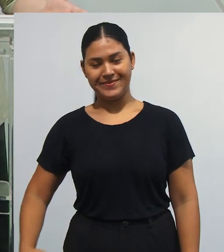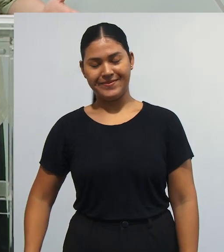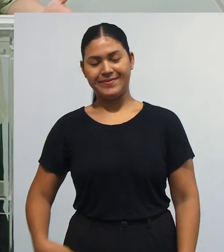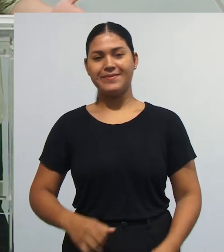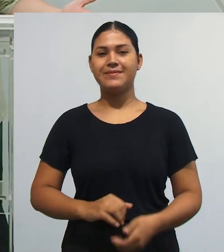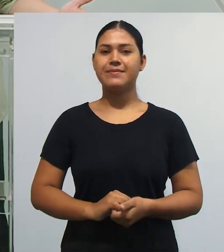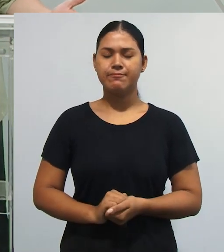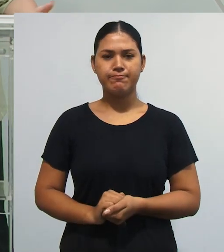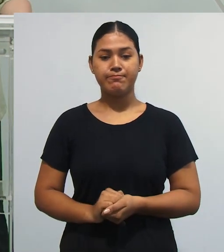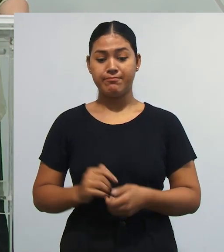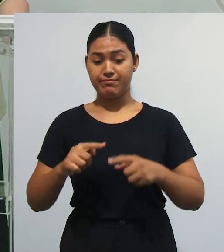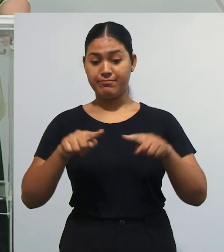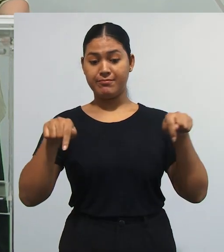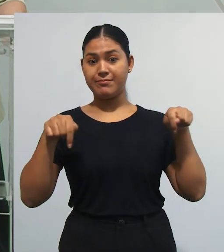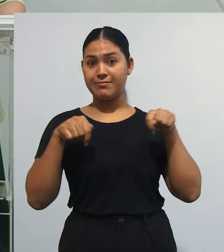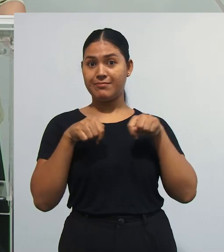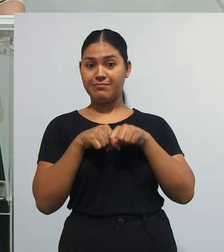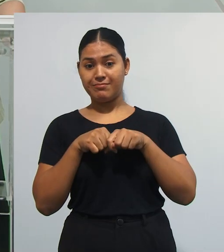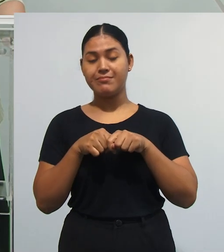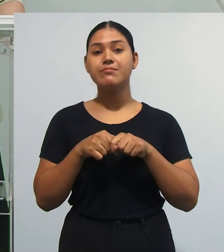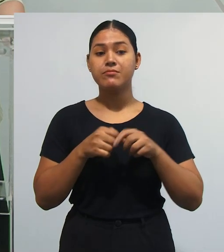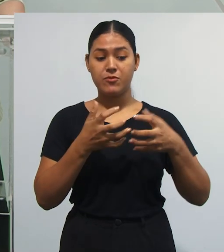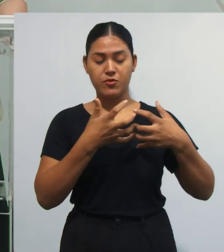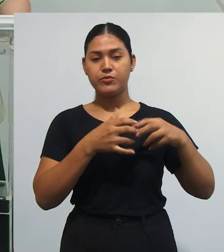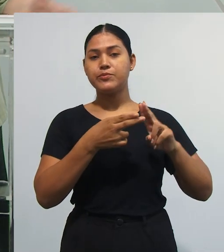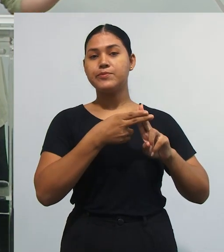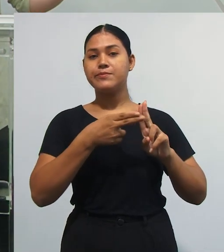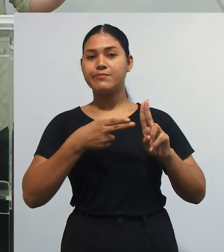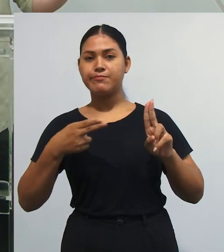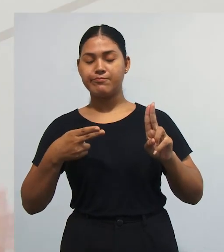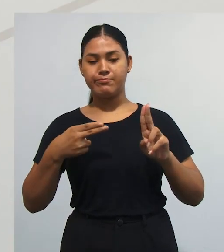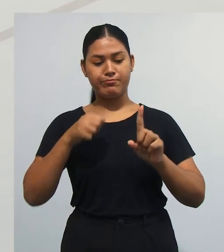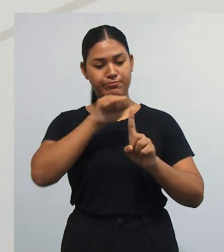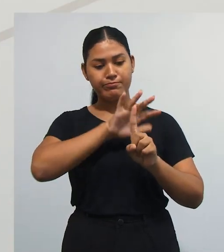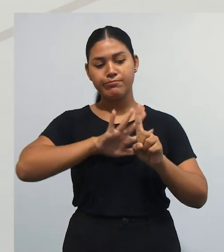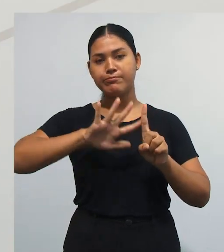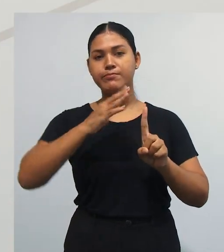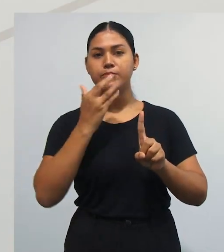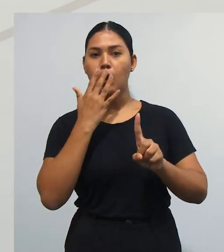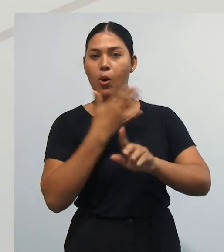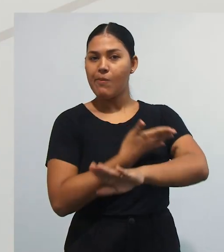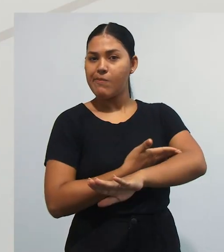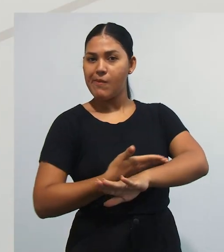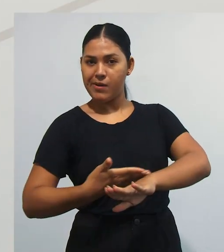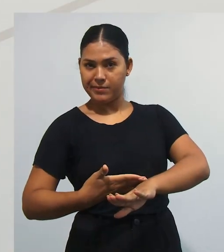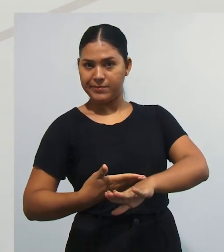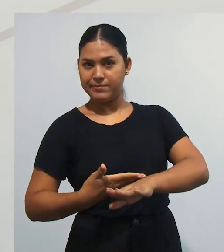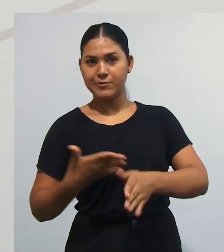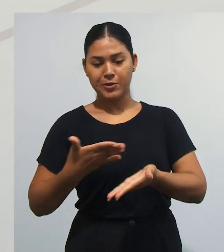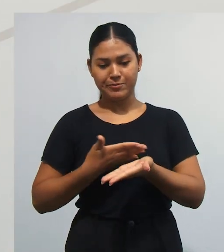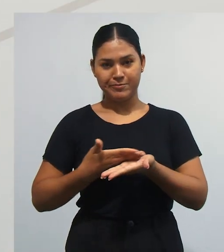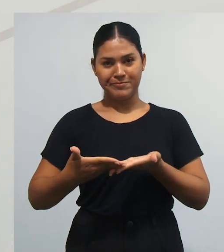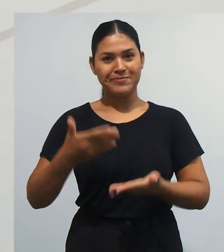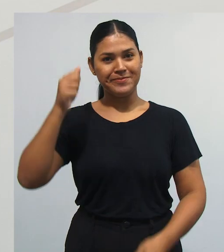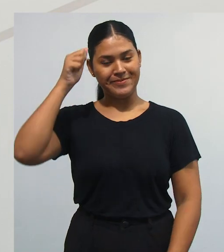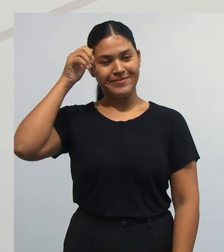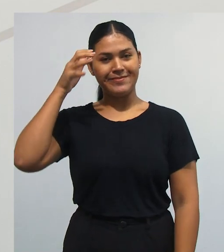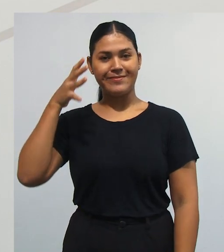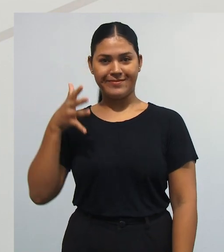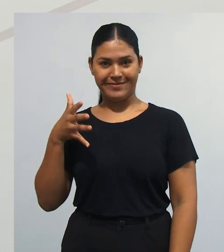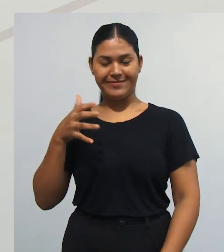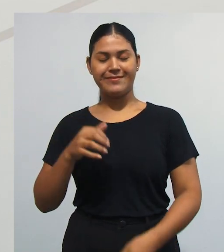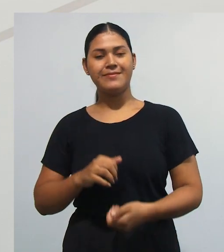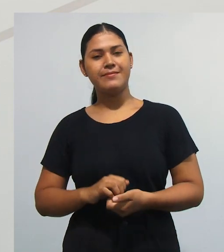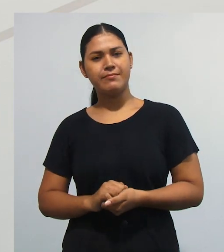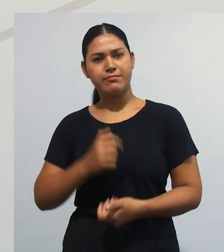Eu estou aqui no estúdio de gravação do Campus Porto Velho Zona Norte e ao fundo a gente tem uma tela branca. Vou começar agora a minha audiodescrição.